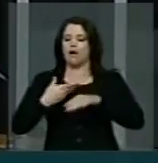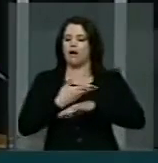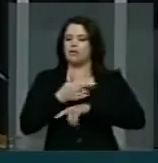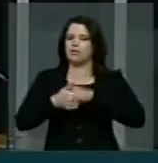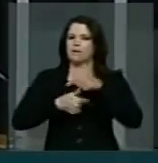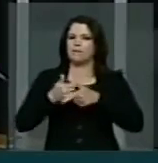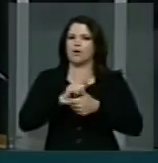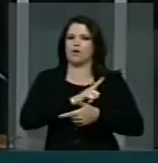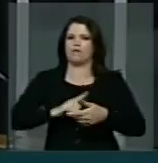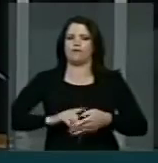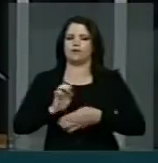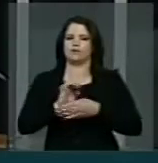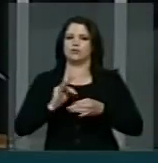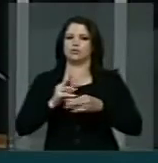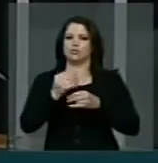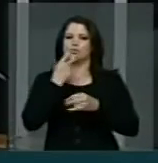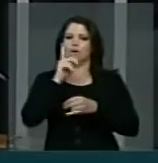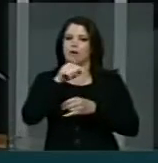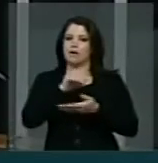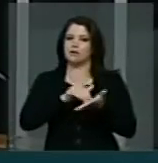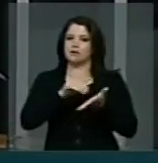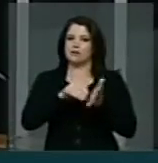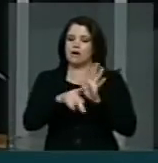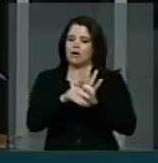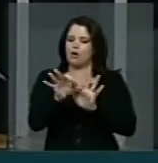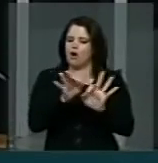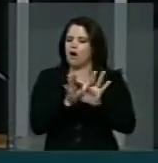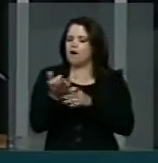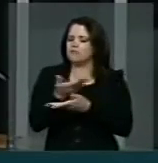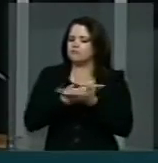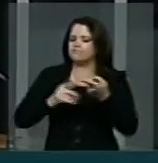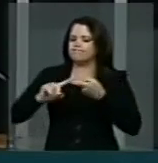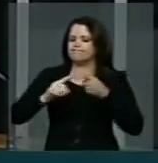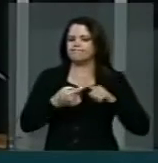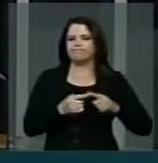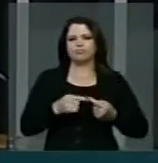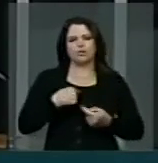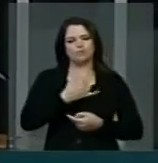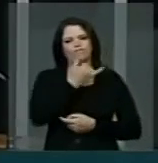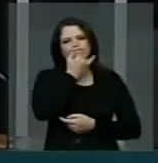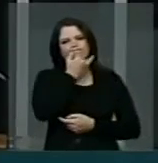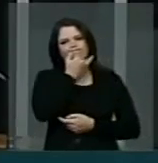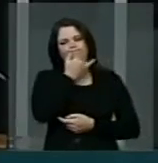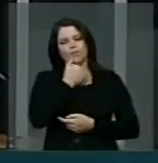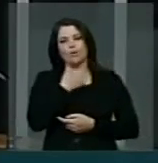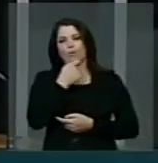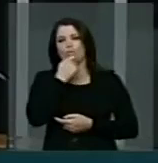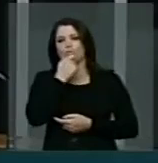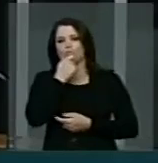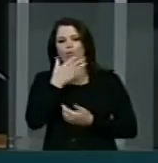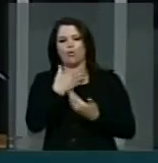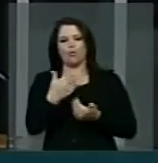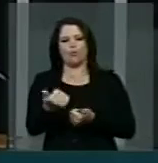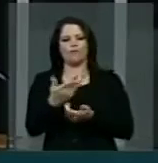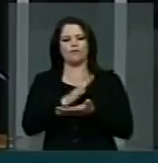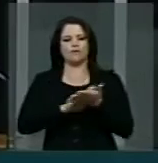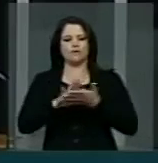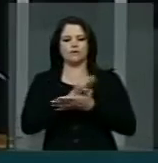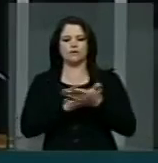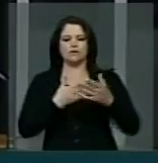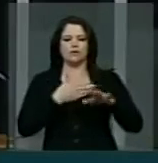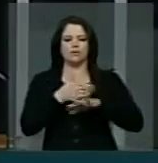dessa secretaria de articulação, eu lamento até não ter sido convidado para